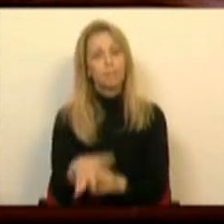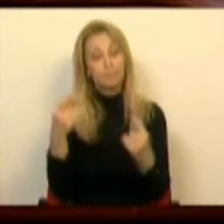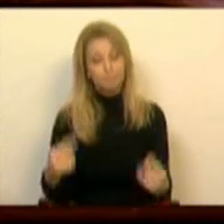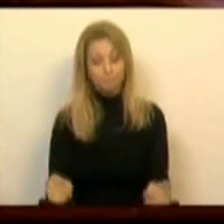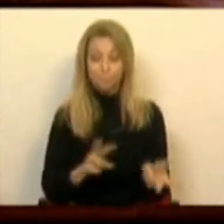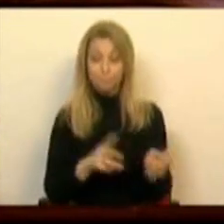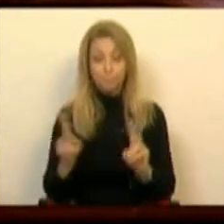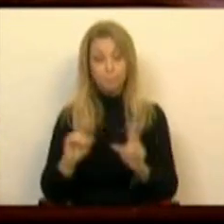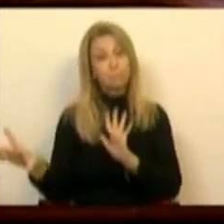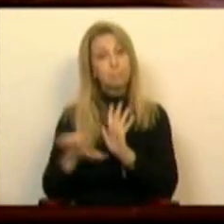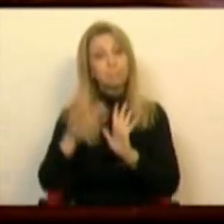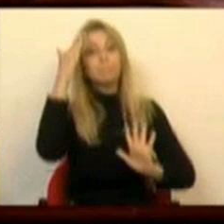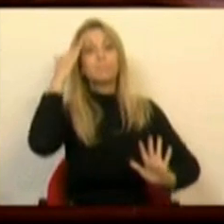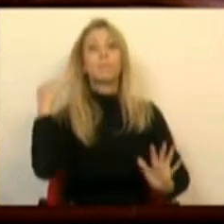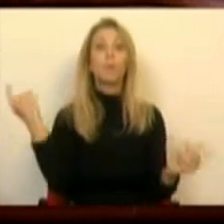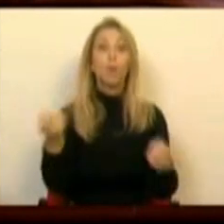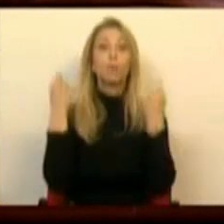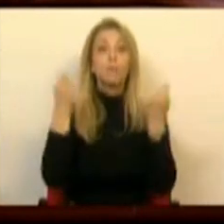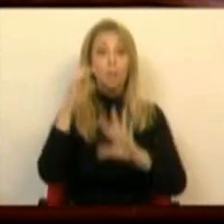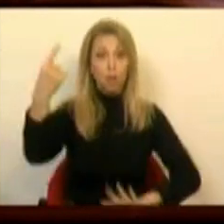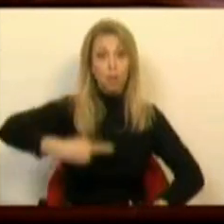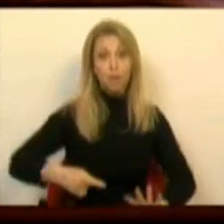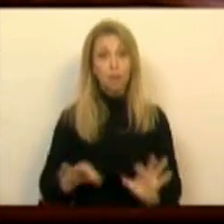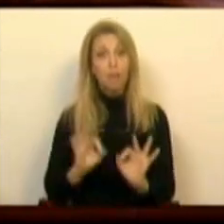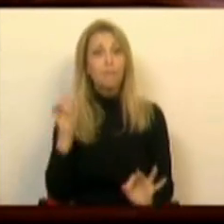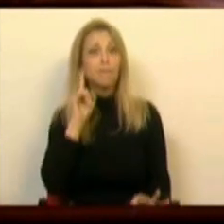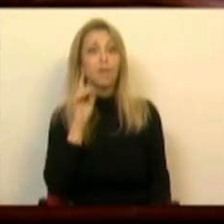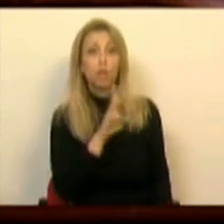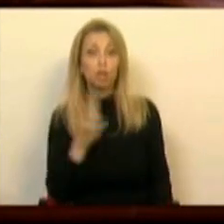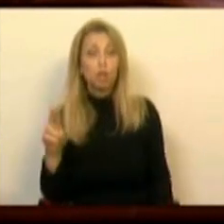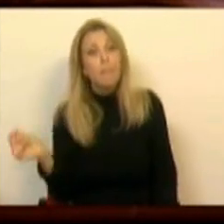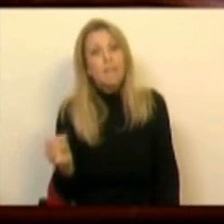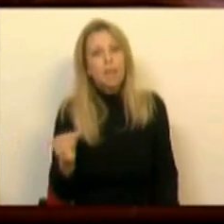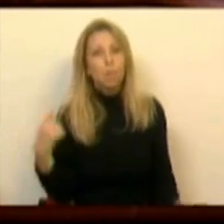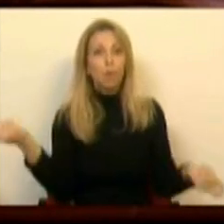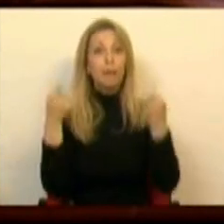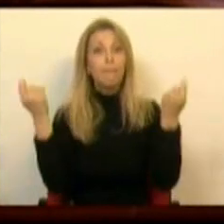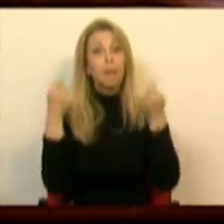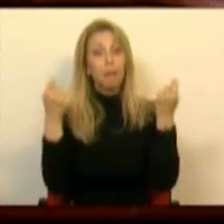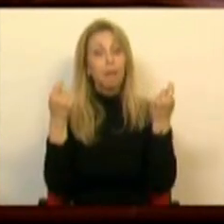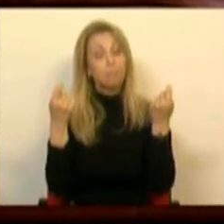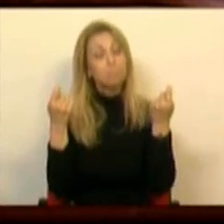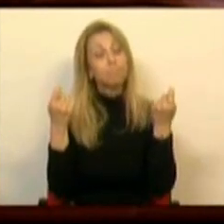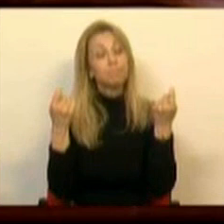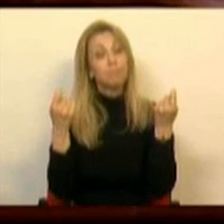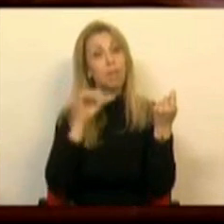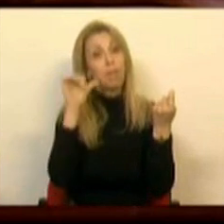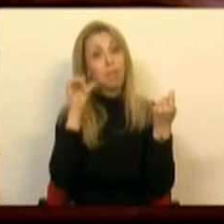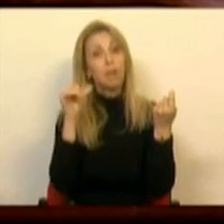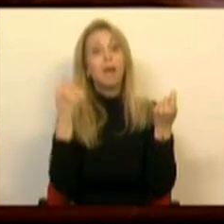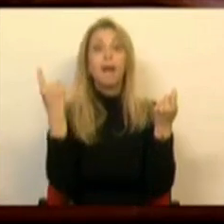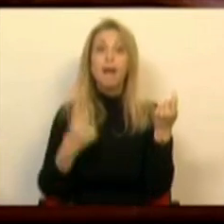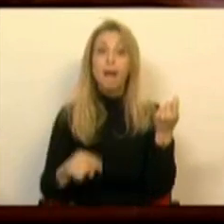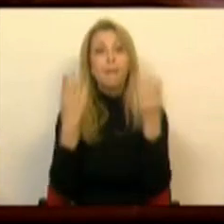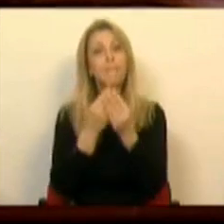As alterações à lei prevêem a publicidade obrigatória com montantes mínimos para as campanhas publicitárias, sempre que estejam em causa